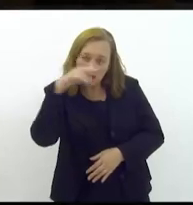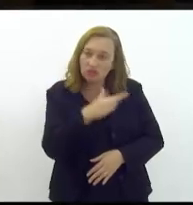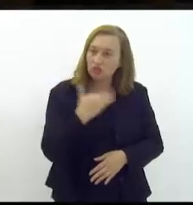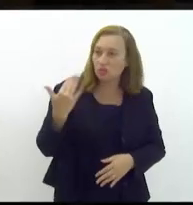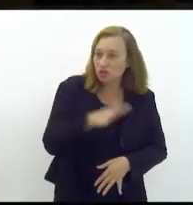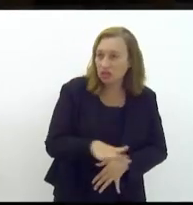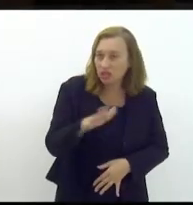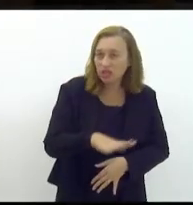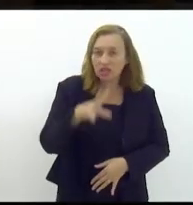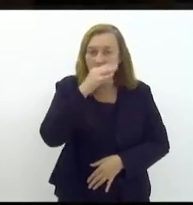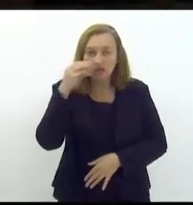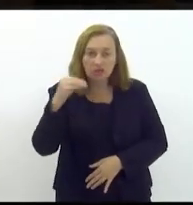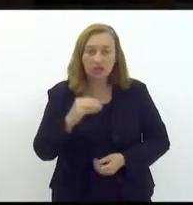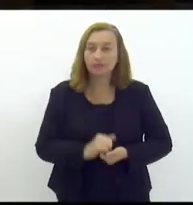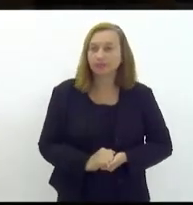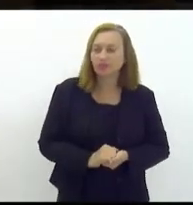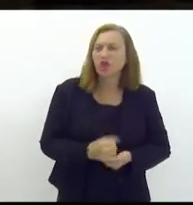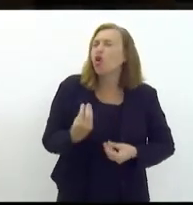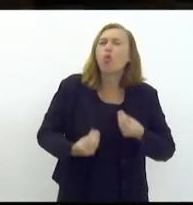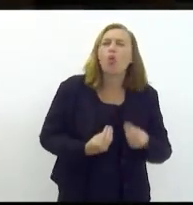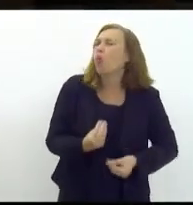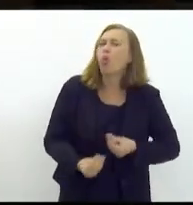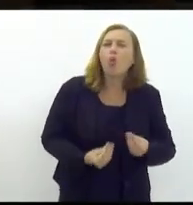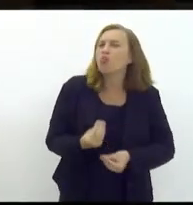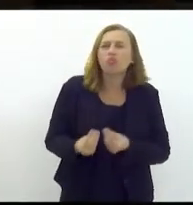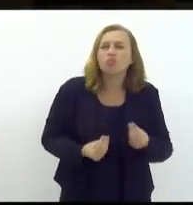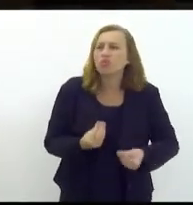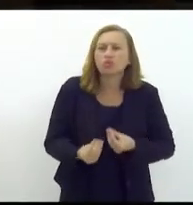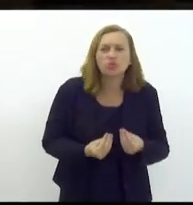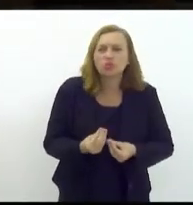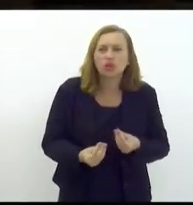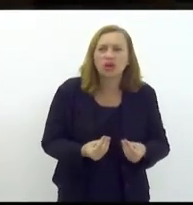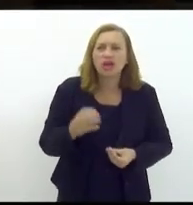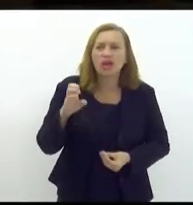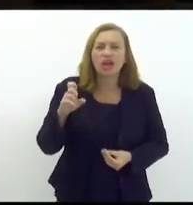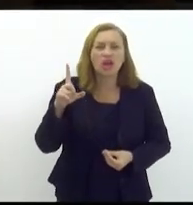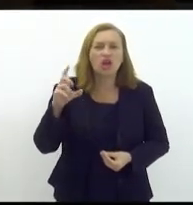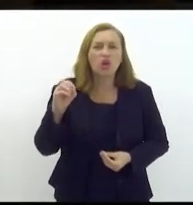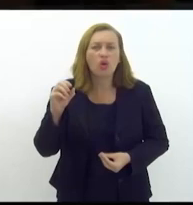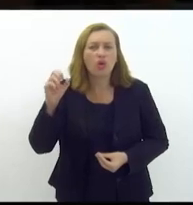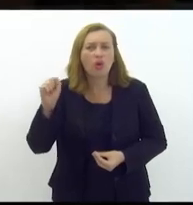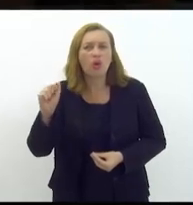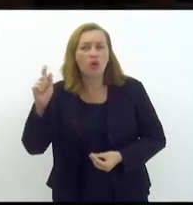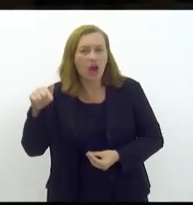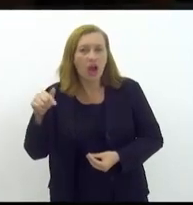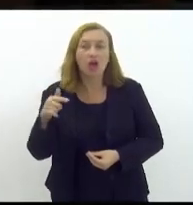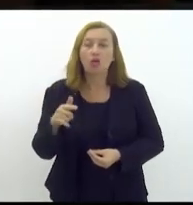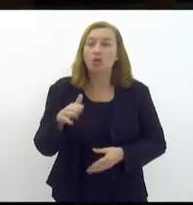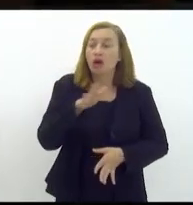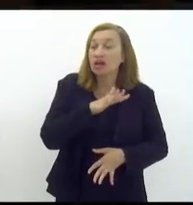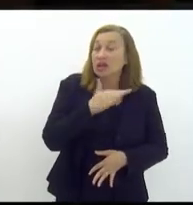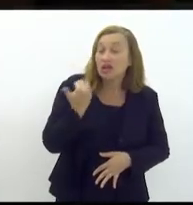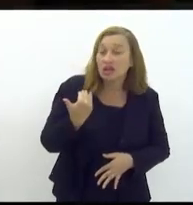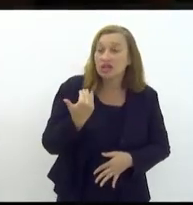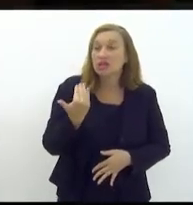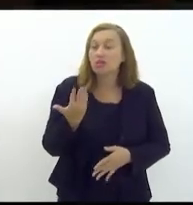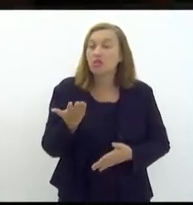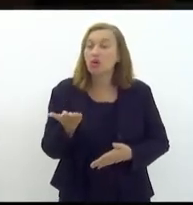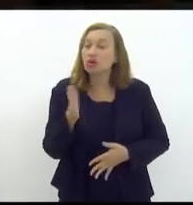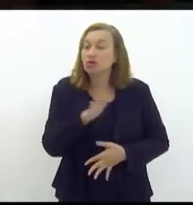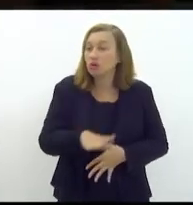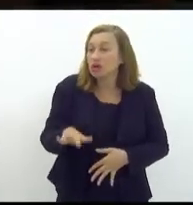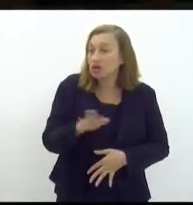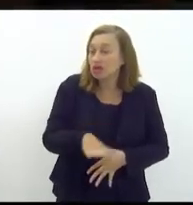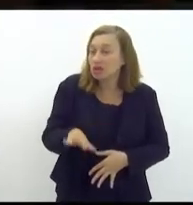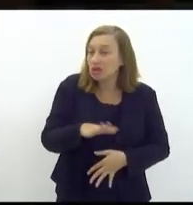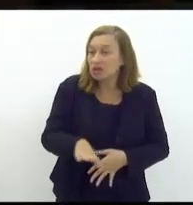de crianças e adolescentes como assim no caso Eloá uma criança assassinada no Morro do Dendê cinco